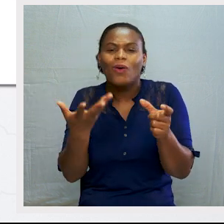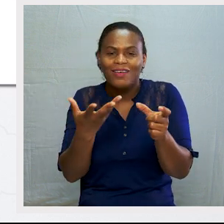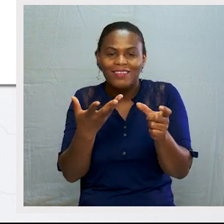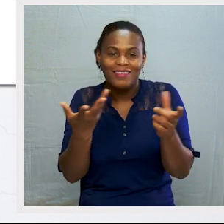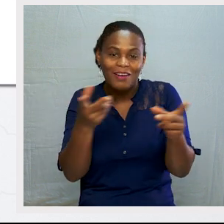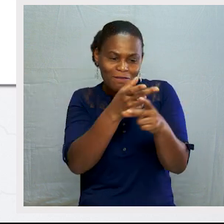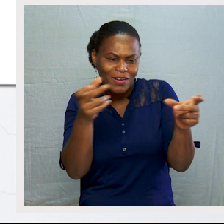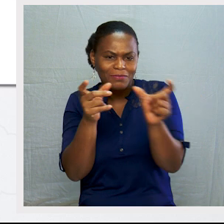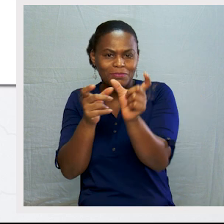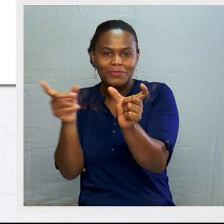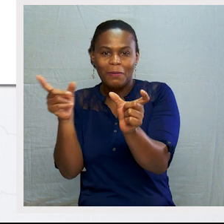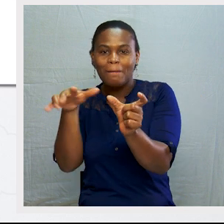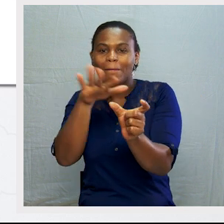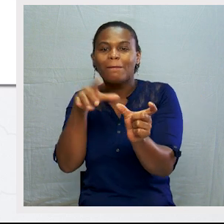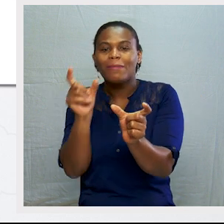aqui? Vamos lá.